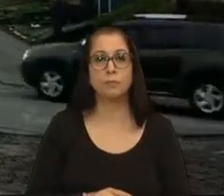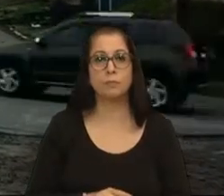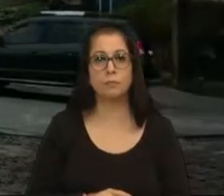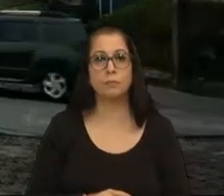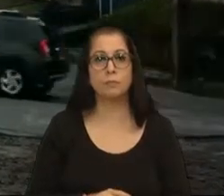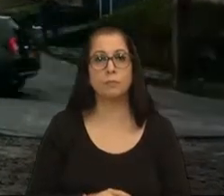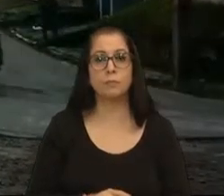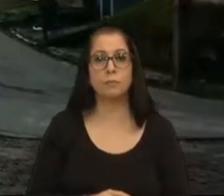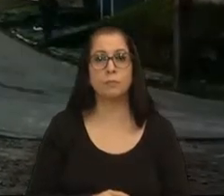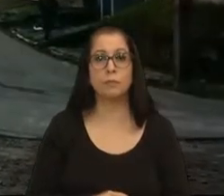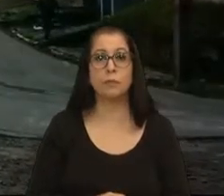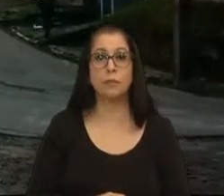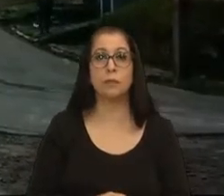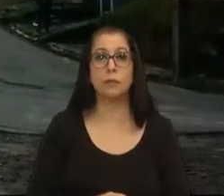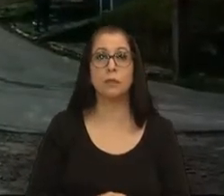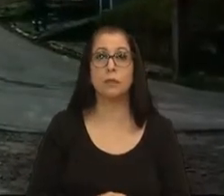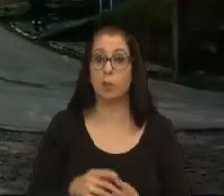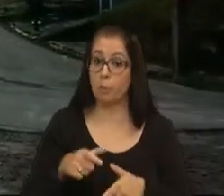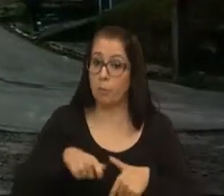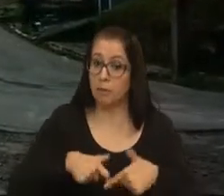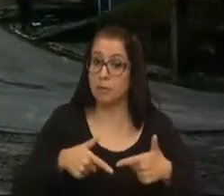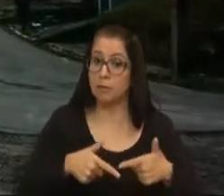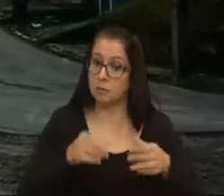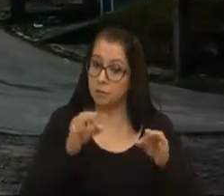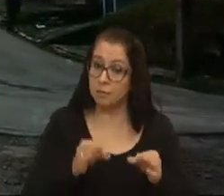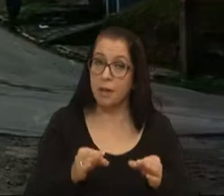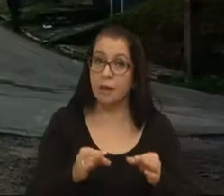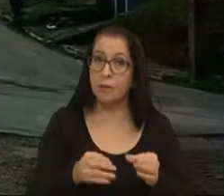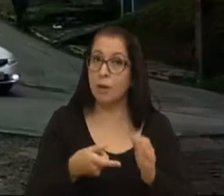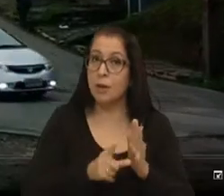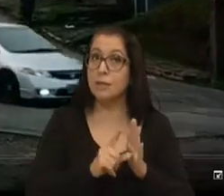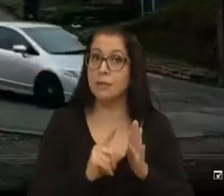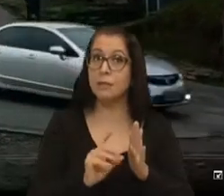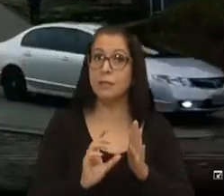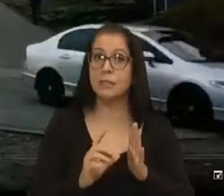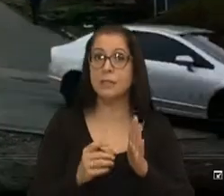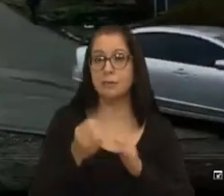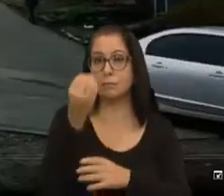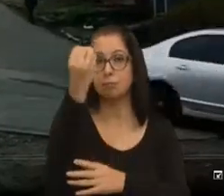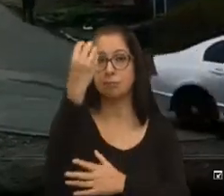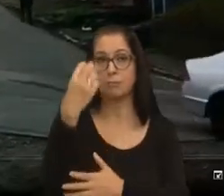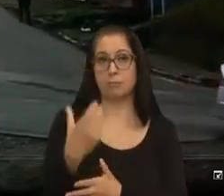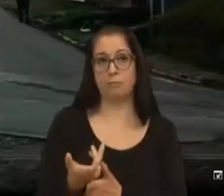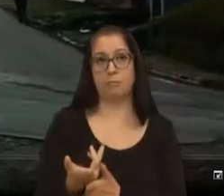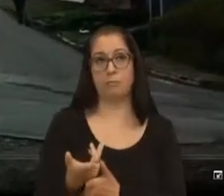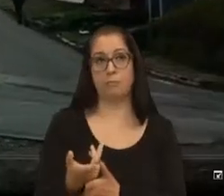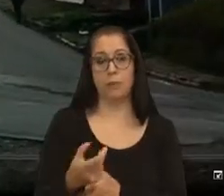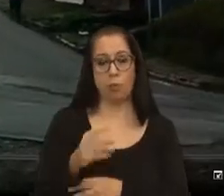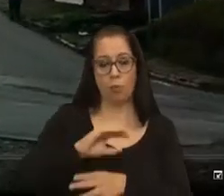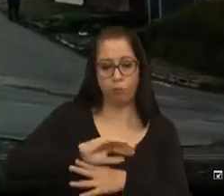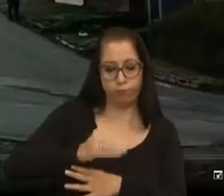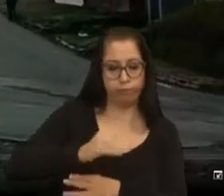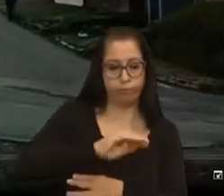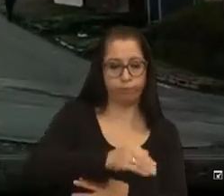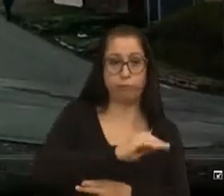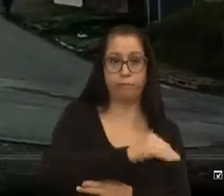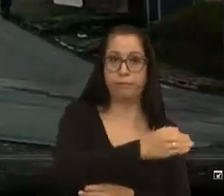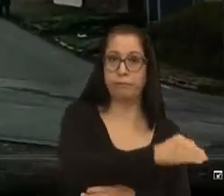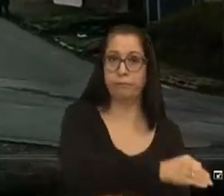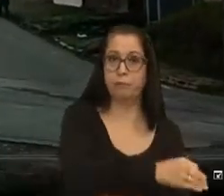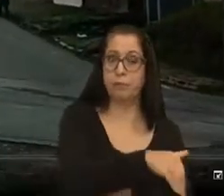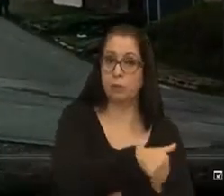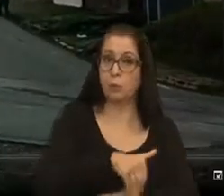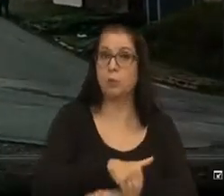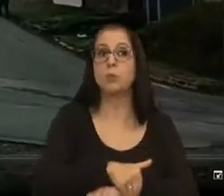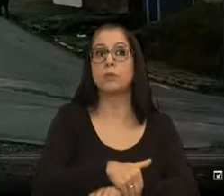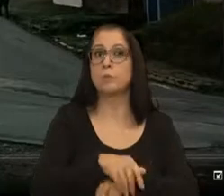uma ação paliativa, podemos assim dizer, antes que venha a ser colocada uma sinaleira, com tachões, mas a princípio